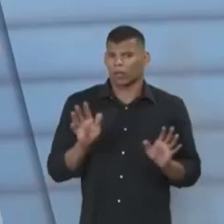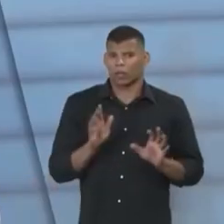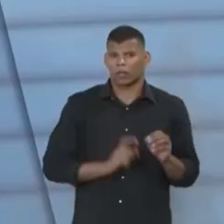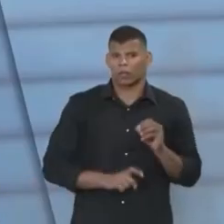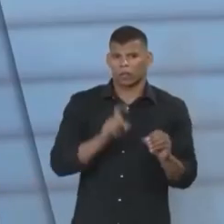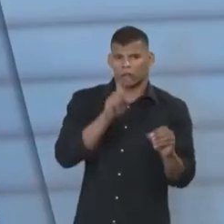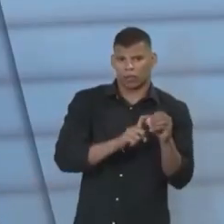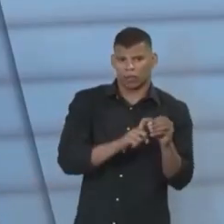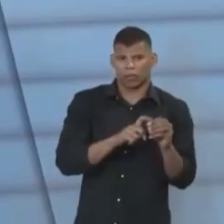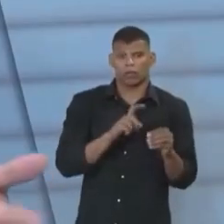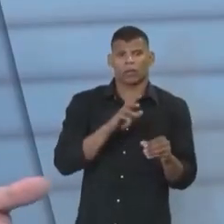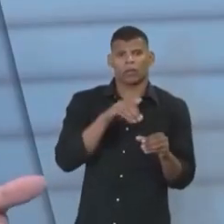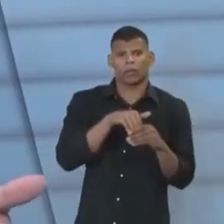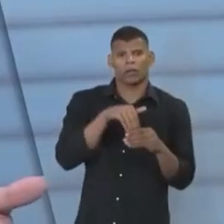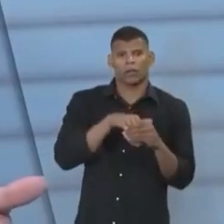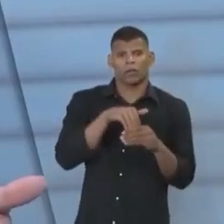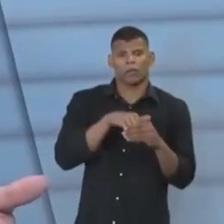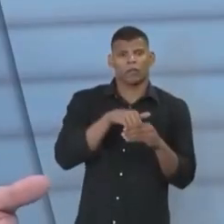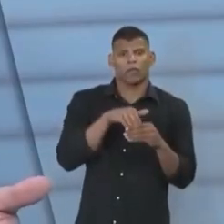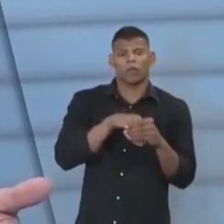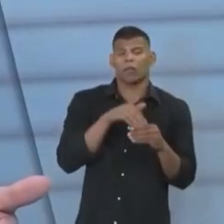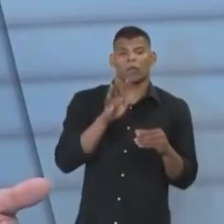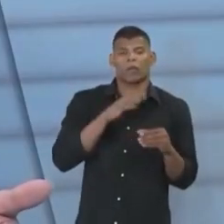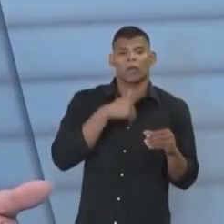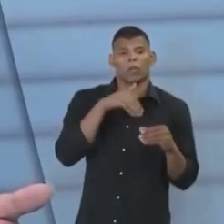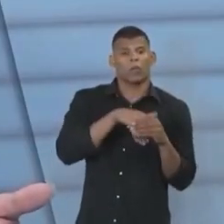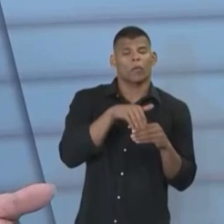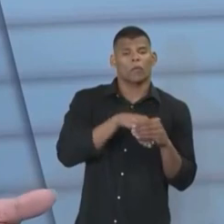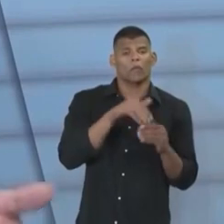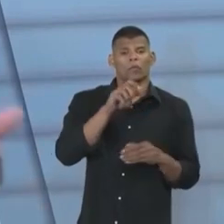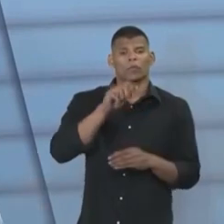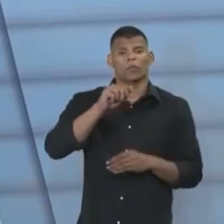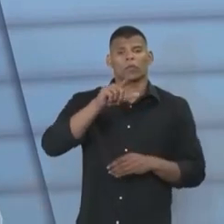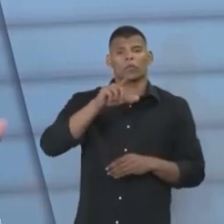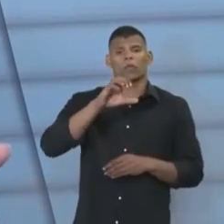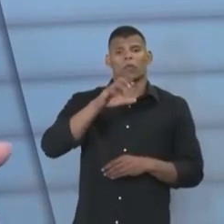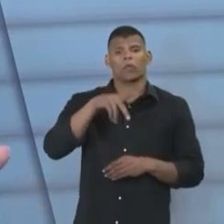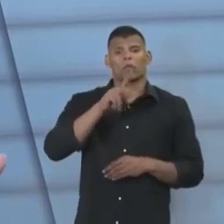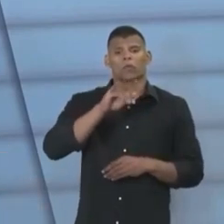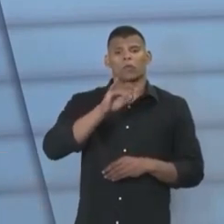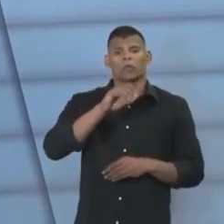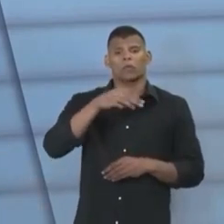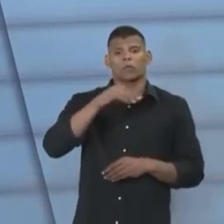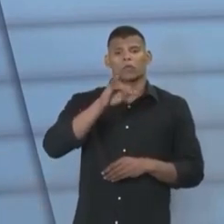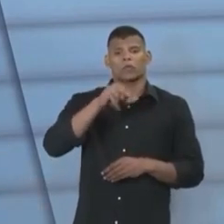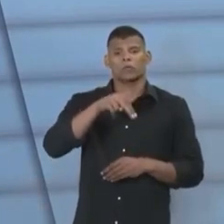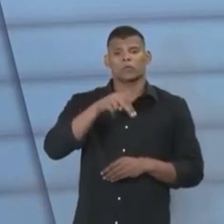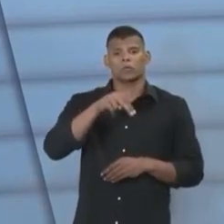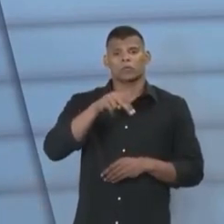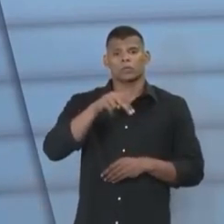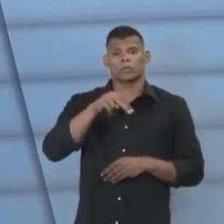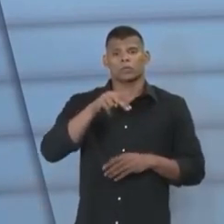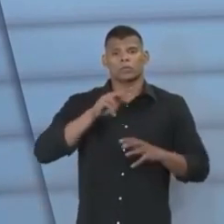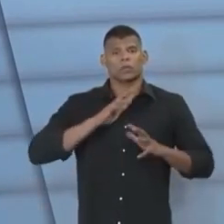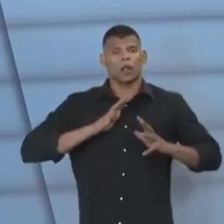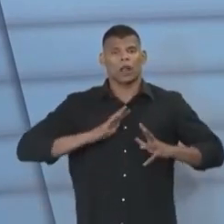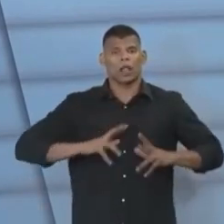no candidato Geraldo Alckmin, a presidente da República, porque ele não conseguiu limpar o Rio Tietê.